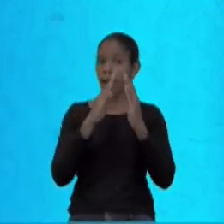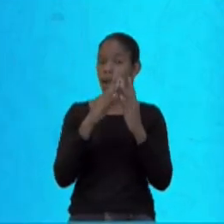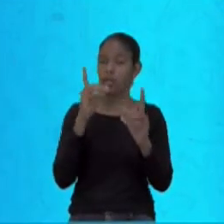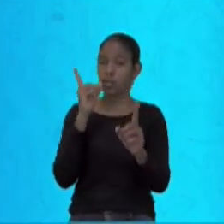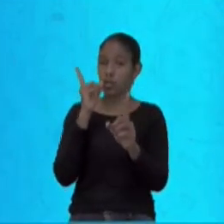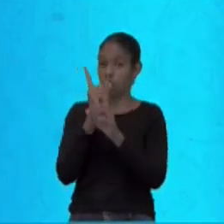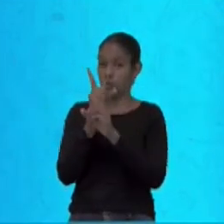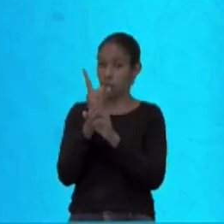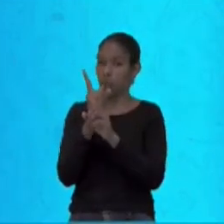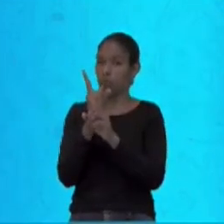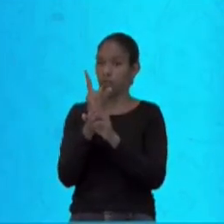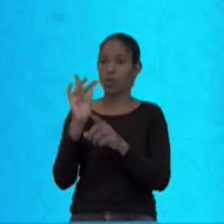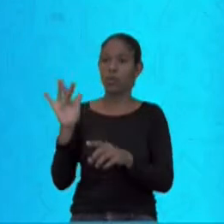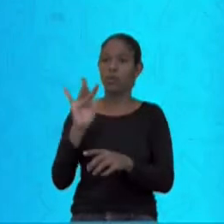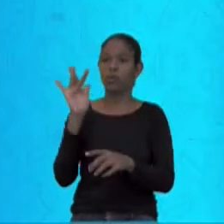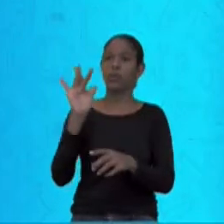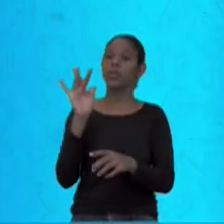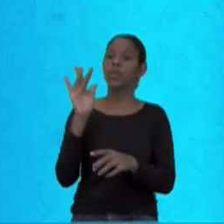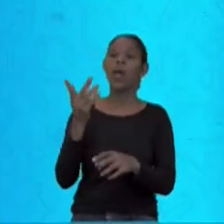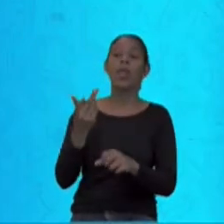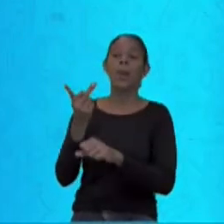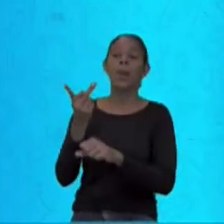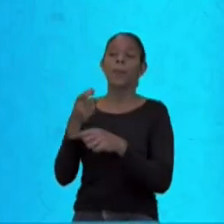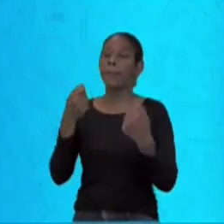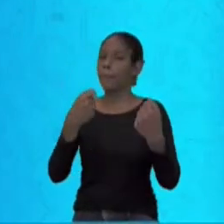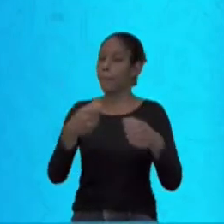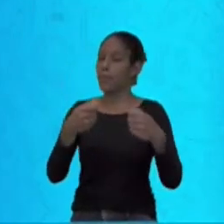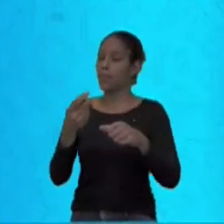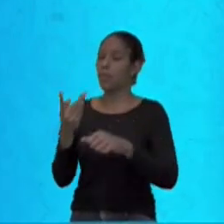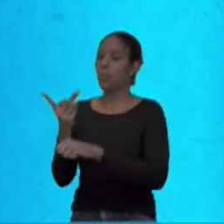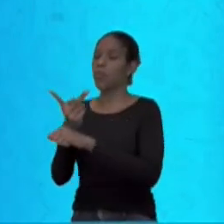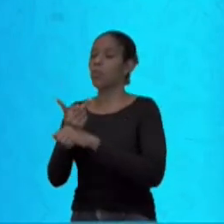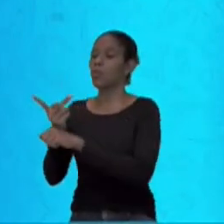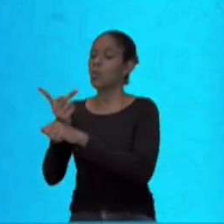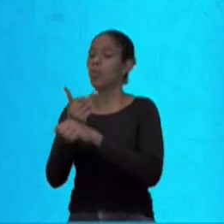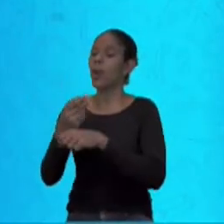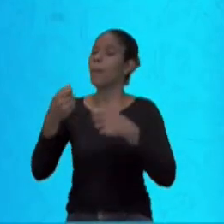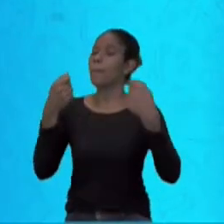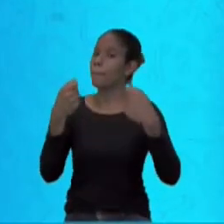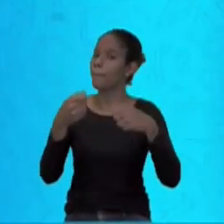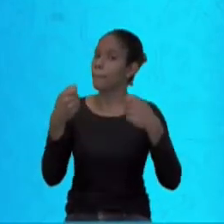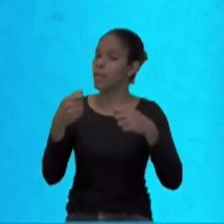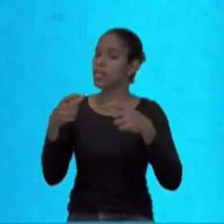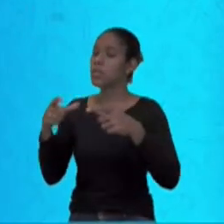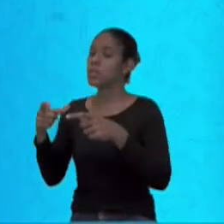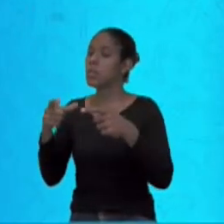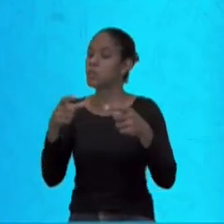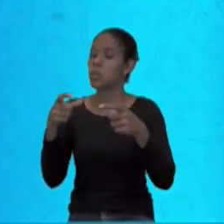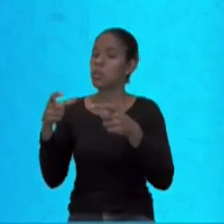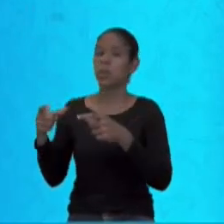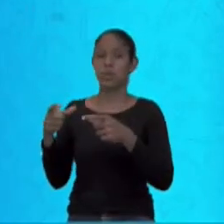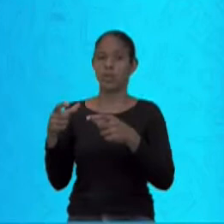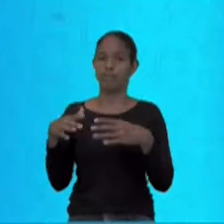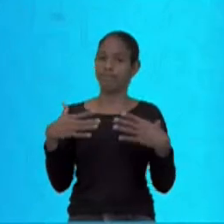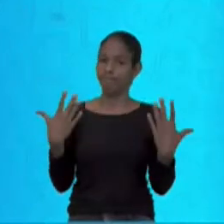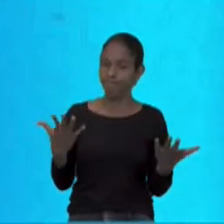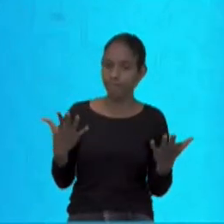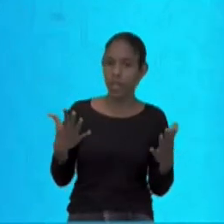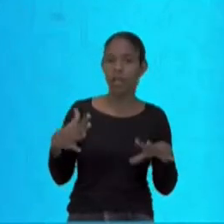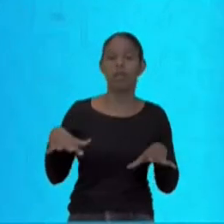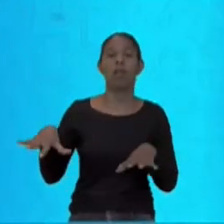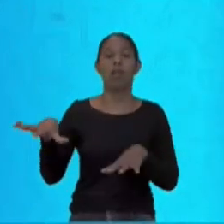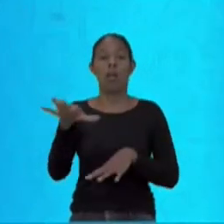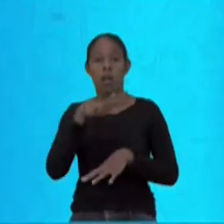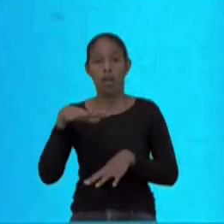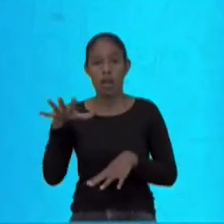domiciliar, ou seja, em volta da casa. Então, em regiões mais escuras, é possível encontrar também o Aedes aegypti.